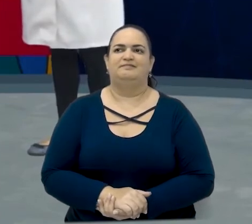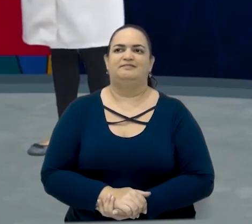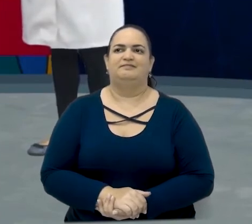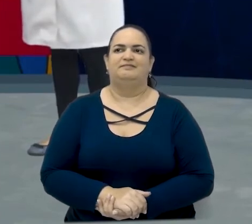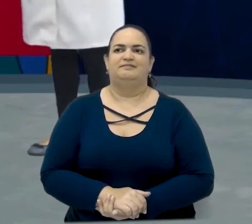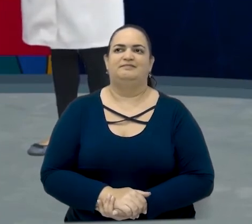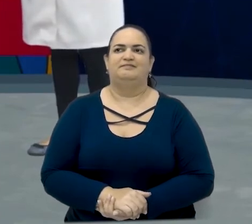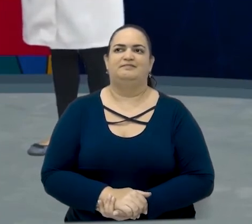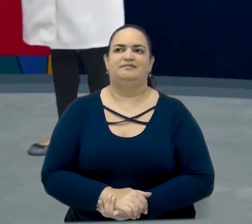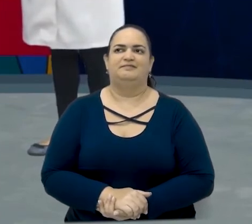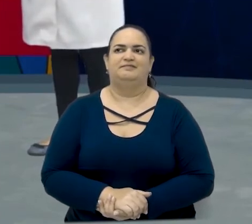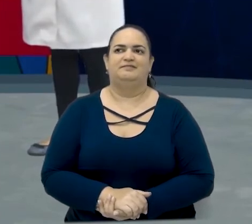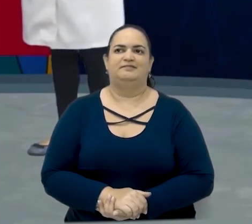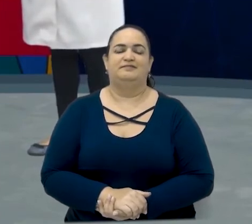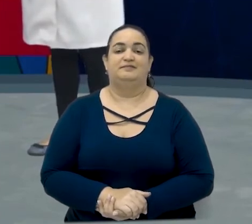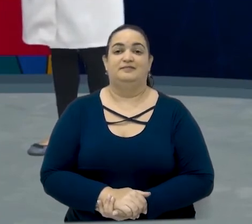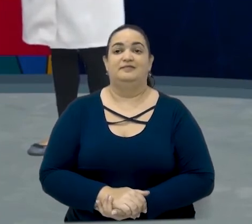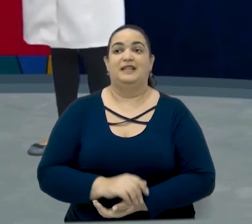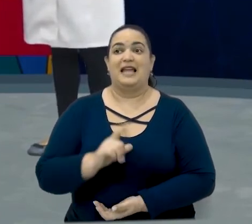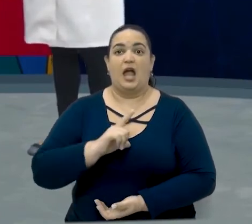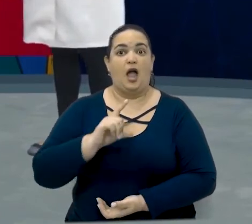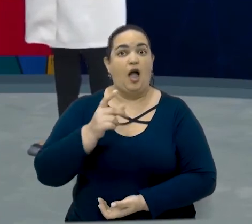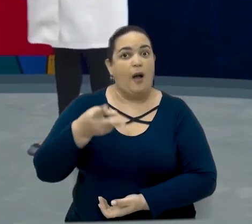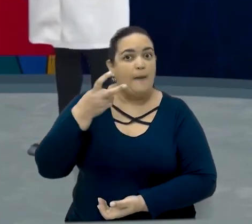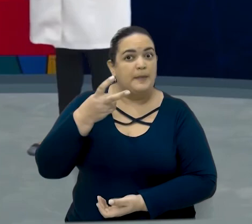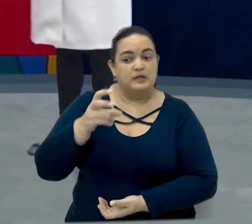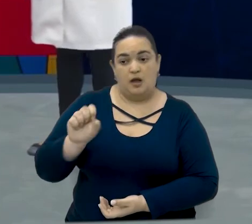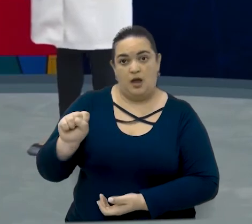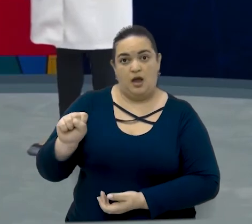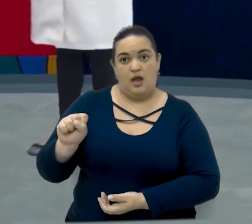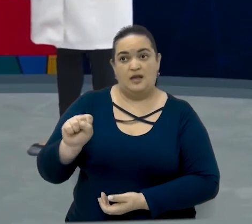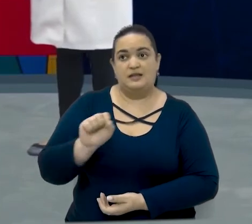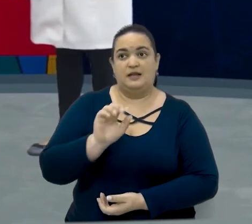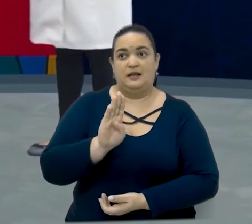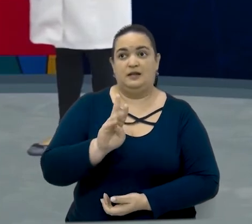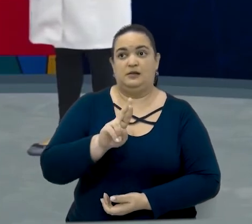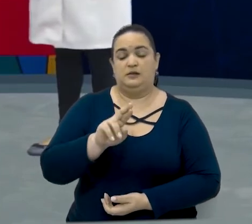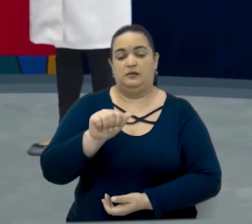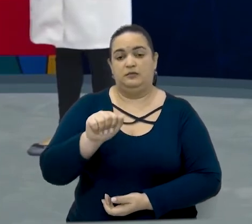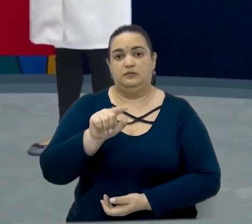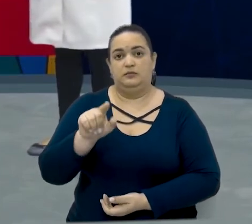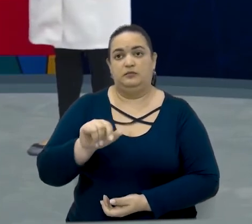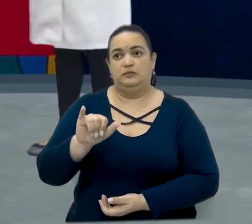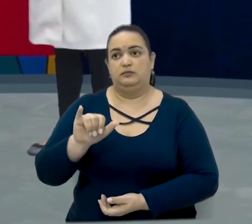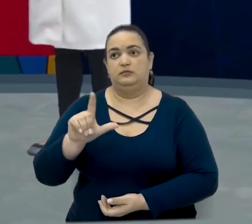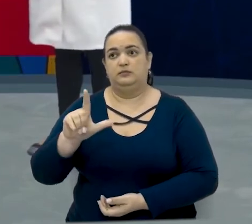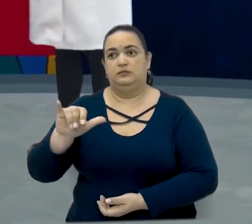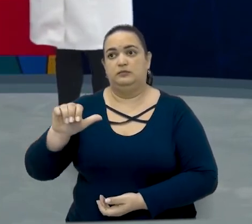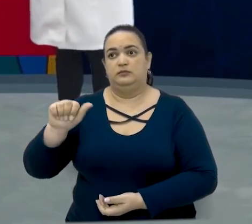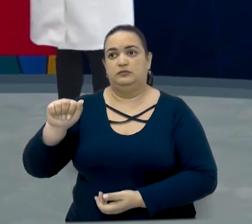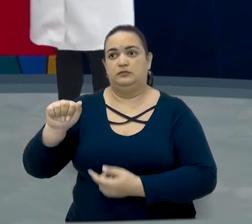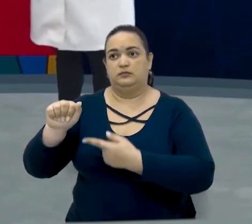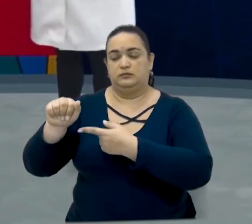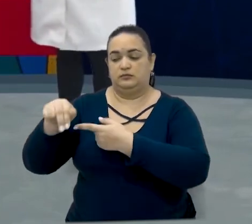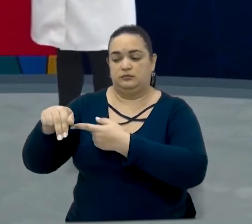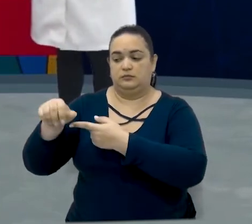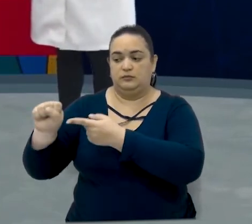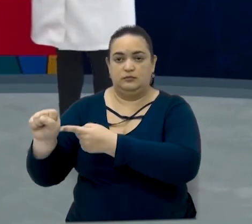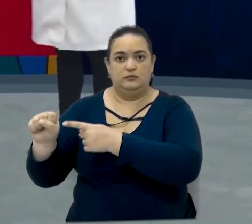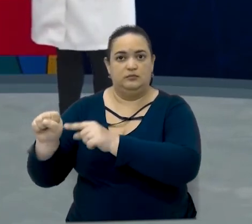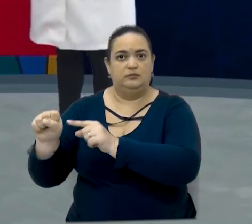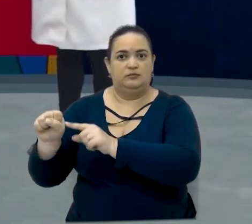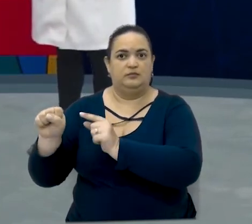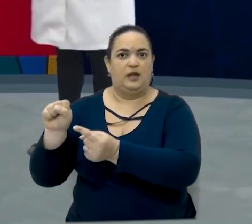people? Porque são eles dois, certo? Se eu quisesse falar que eu sou brasileira, eu falaria I'm Brazilian.